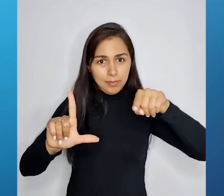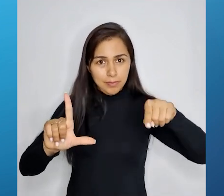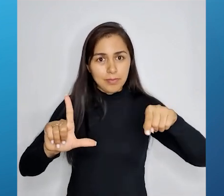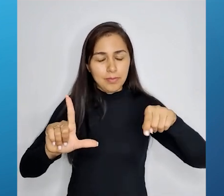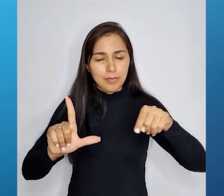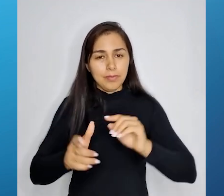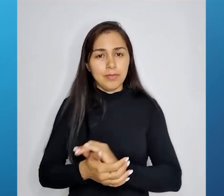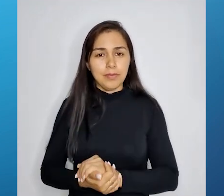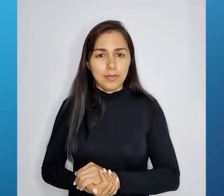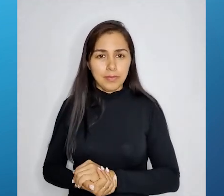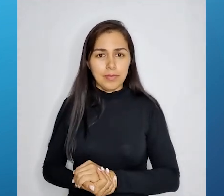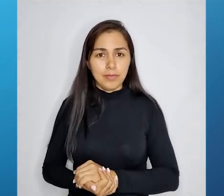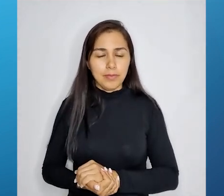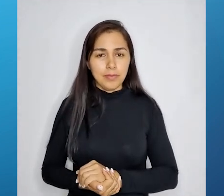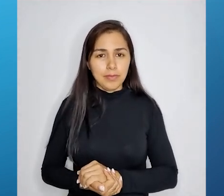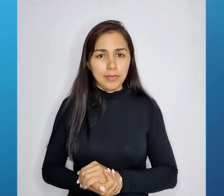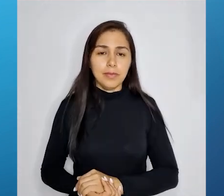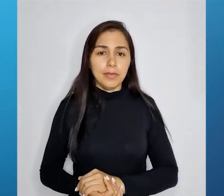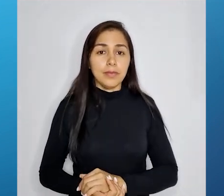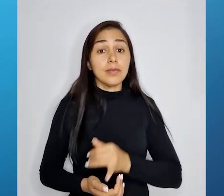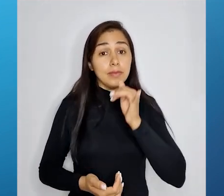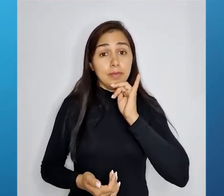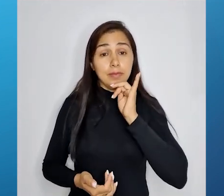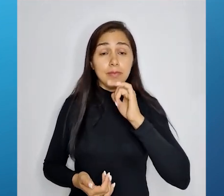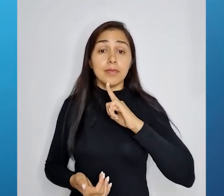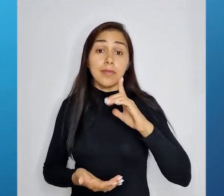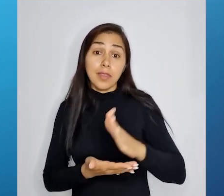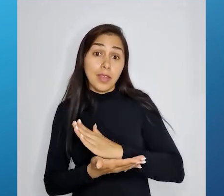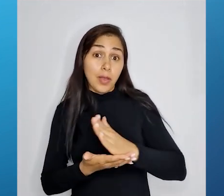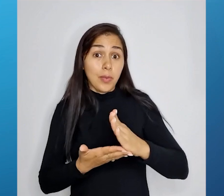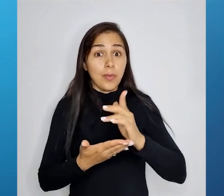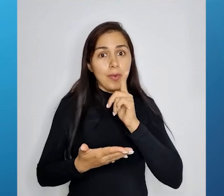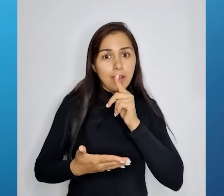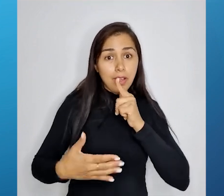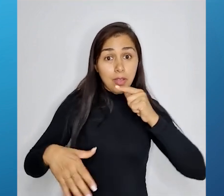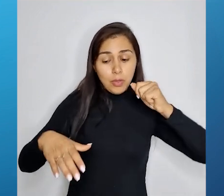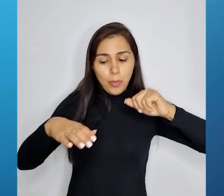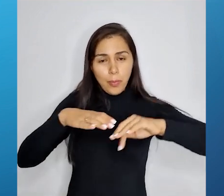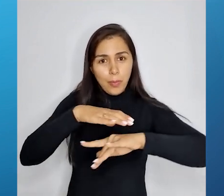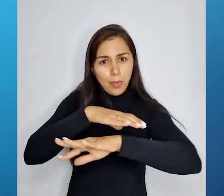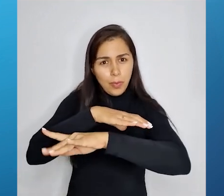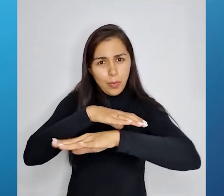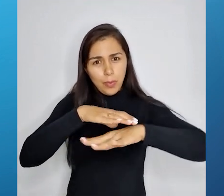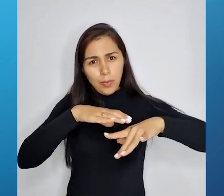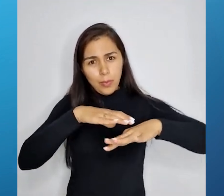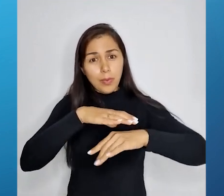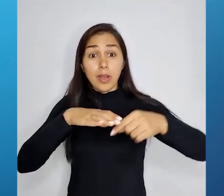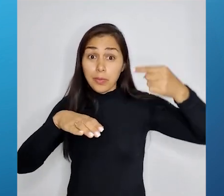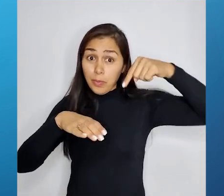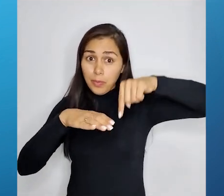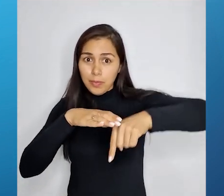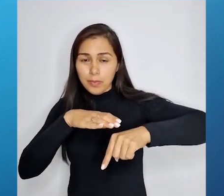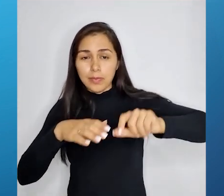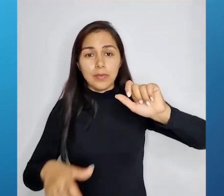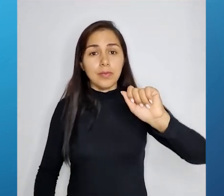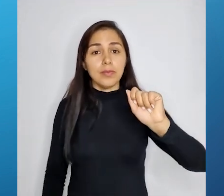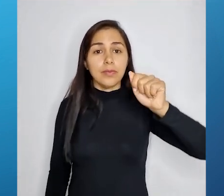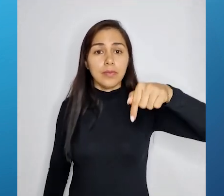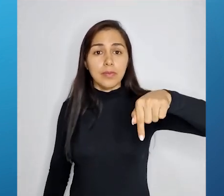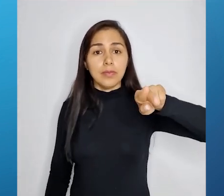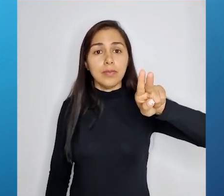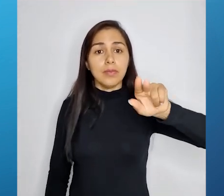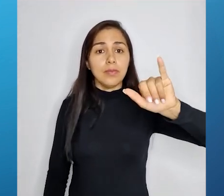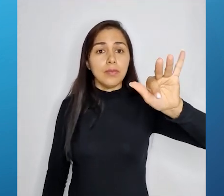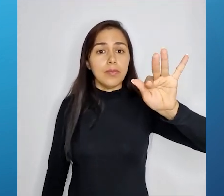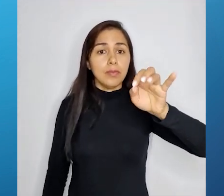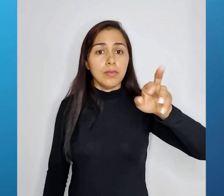para os processos. Aqui, como exemplo, alguns aquíferos, né? Então, você tem a exibição tanto da capacidade, quanto